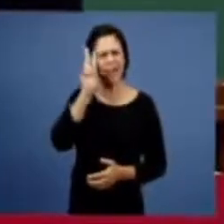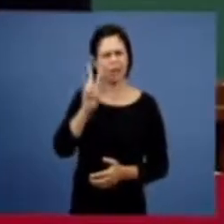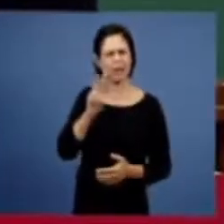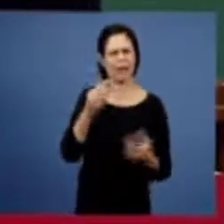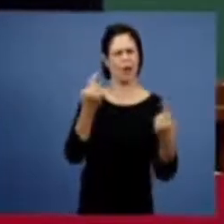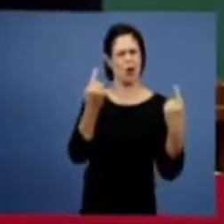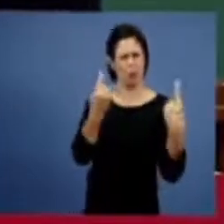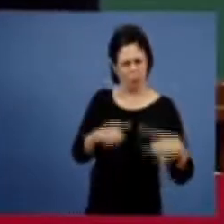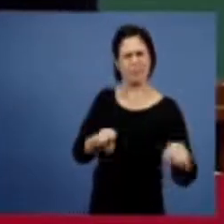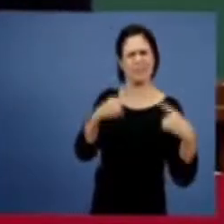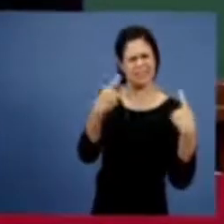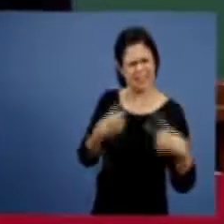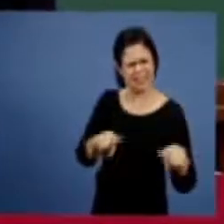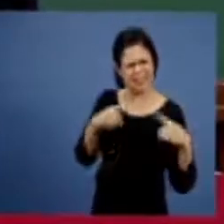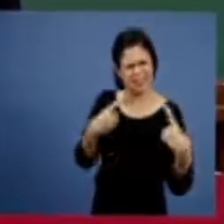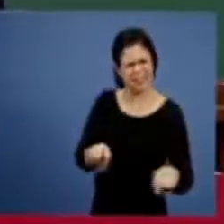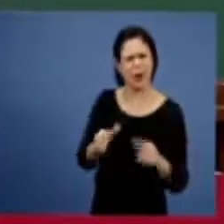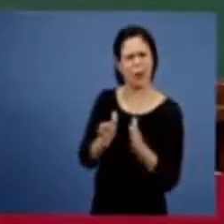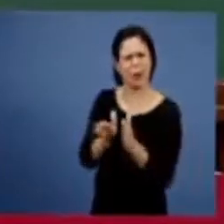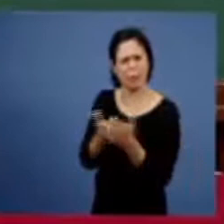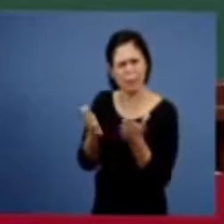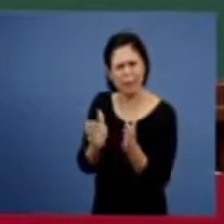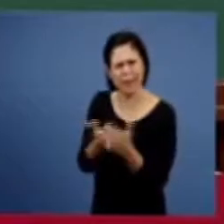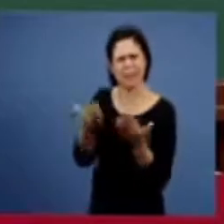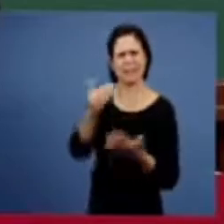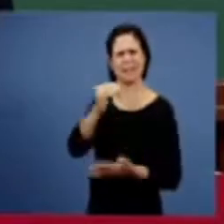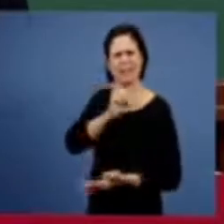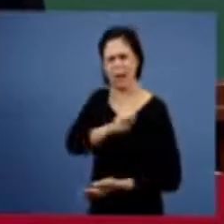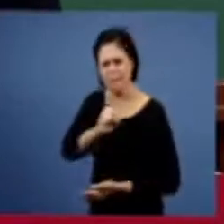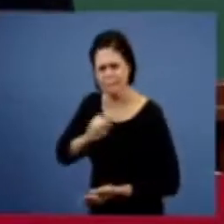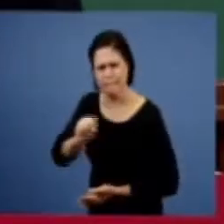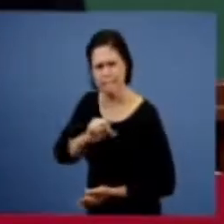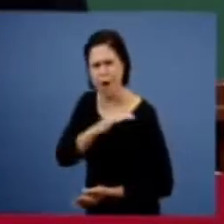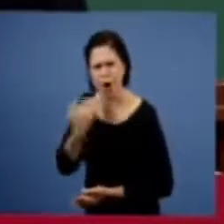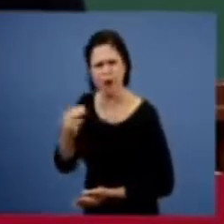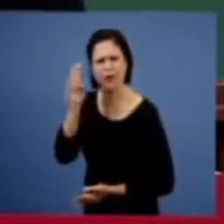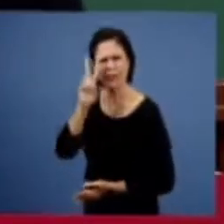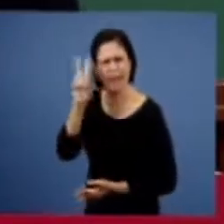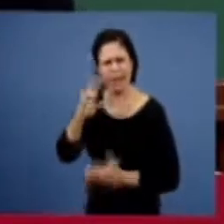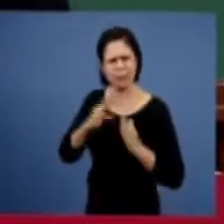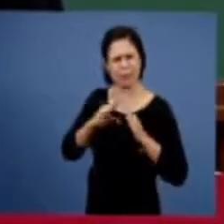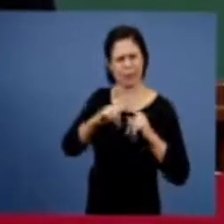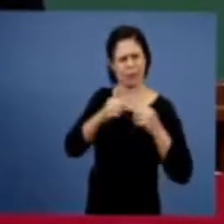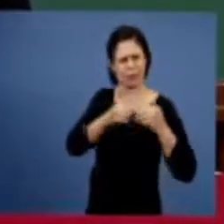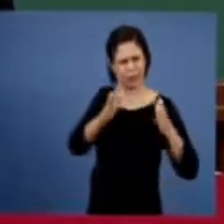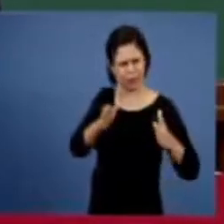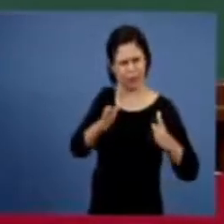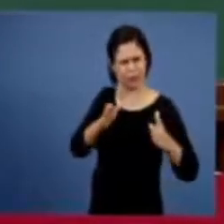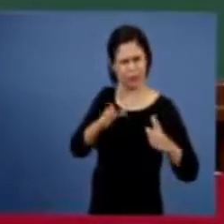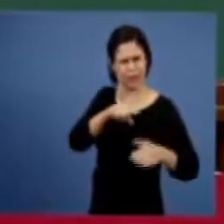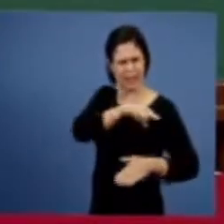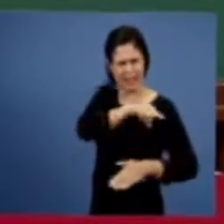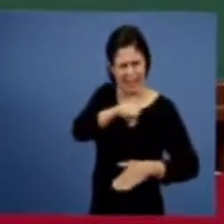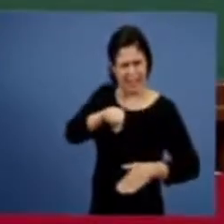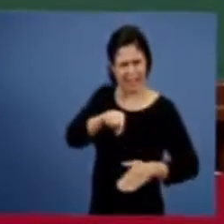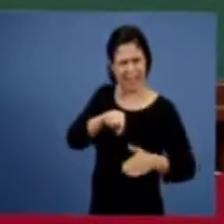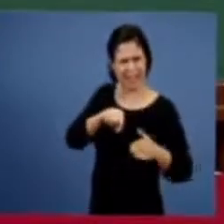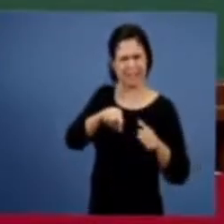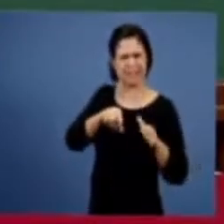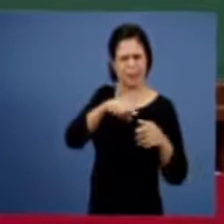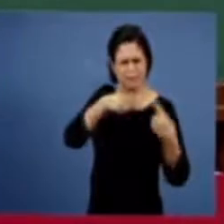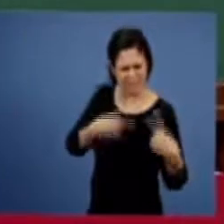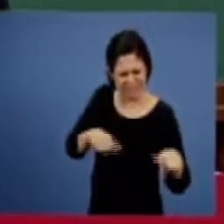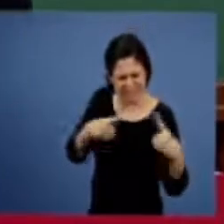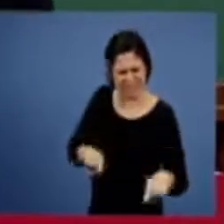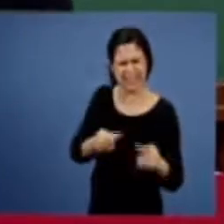com perseguição, pobreza, prisão e morte feitas pelo mundo, com vistas a perseguição, a palavra